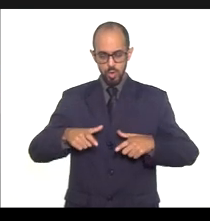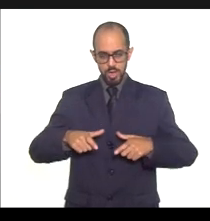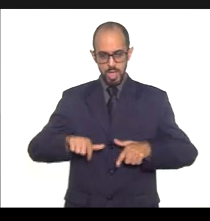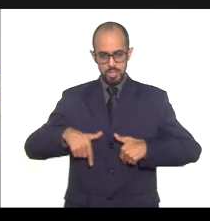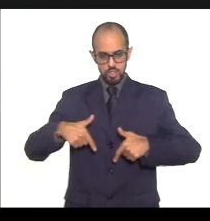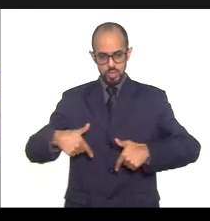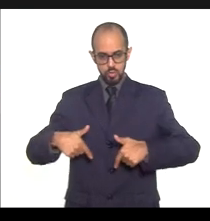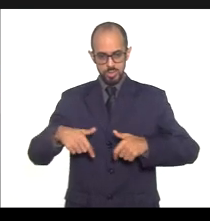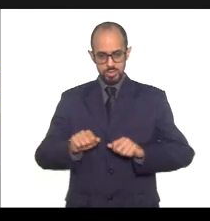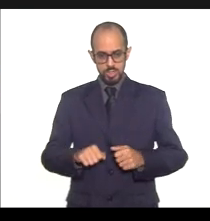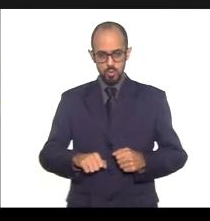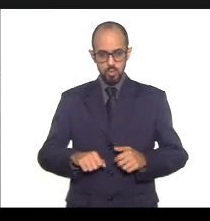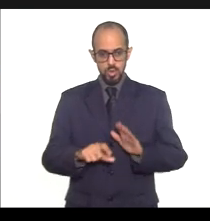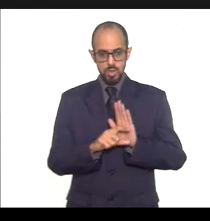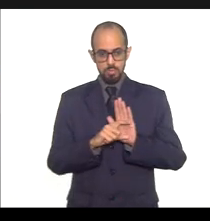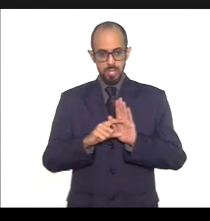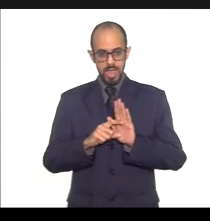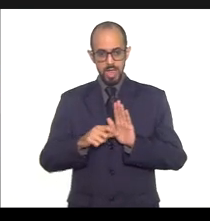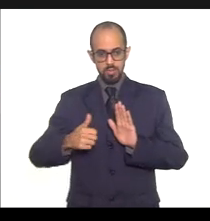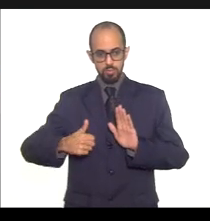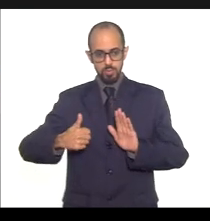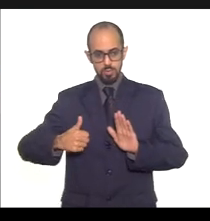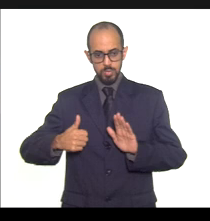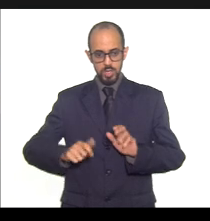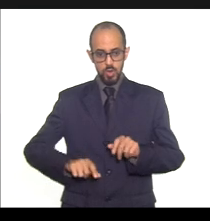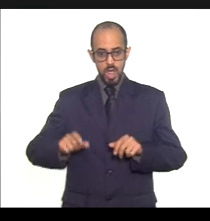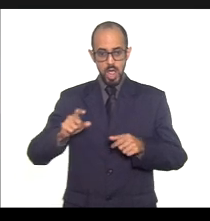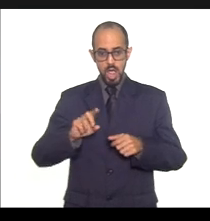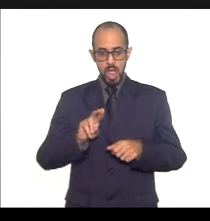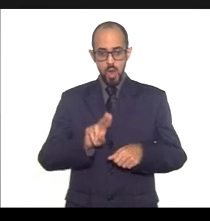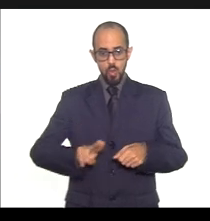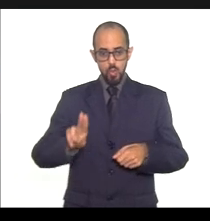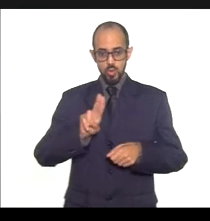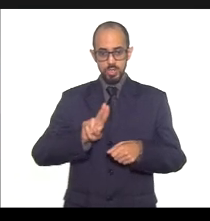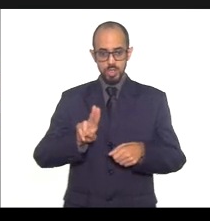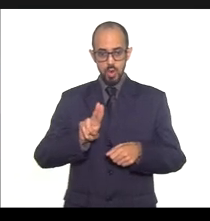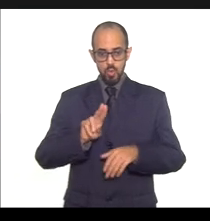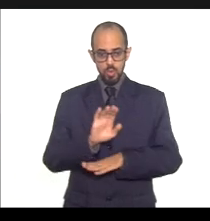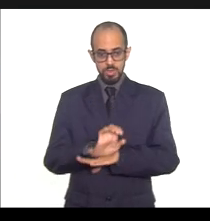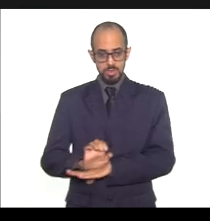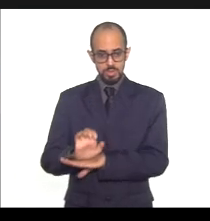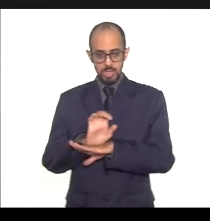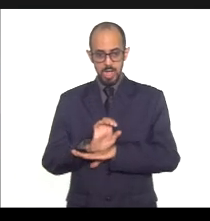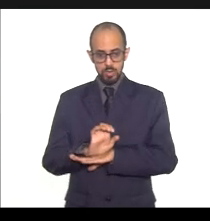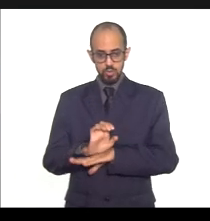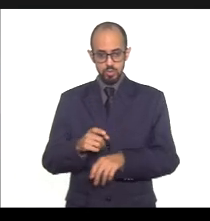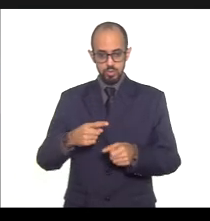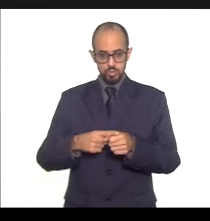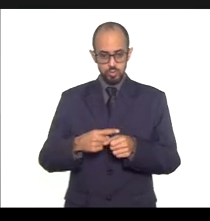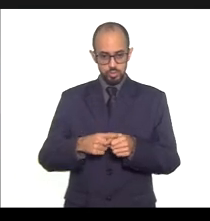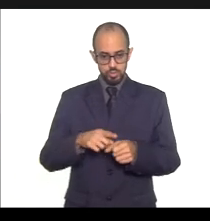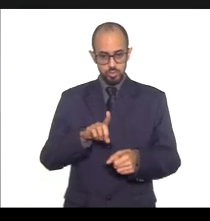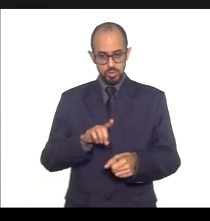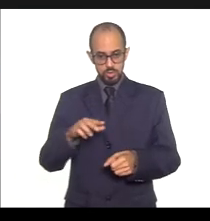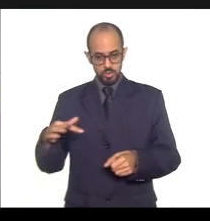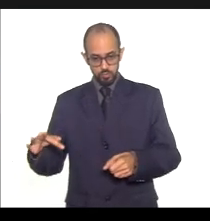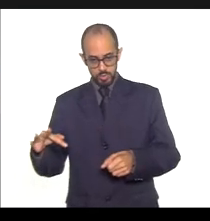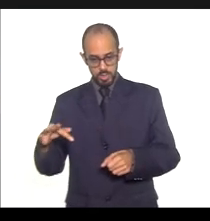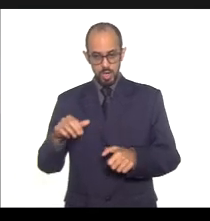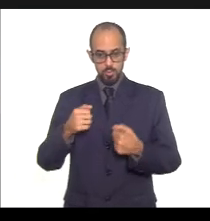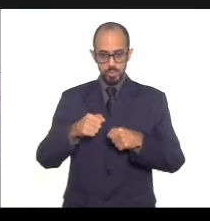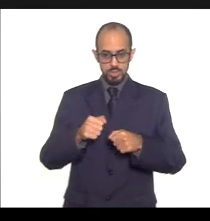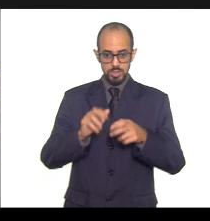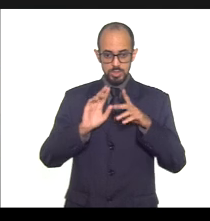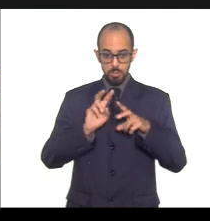Inciso primeiro. A União, os Estados, o Distrito Federal e os municípios deverão comprovar a observância do